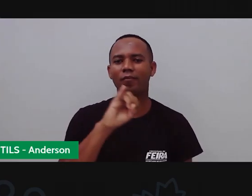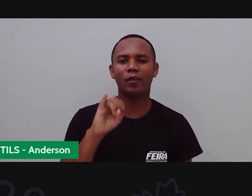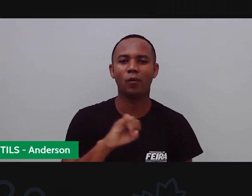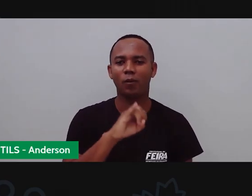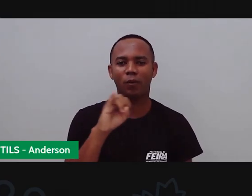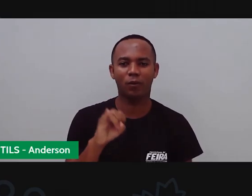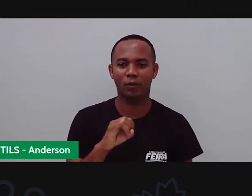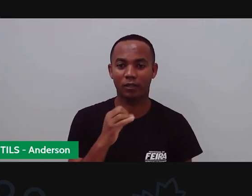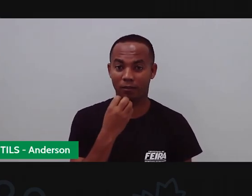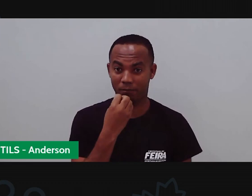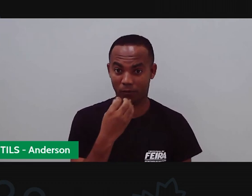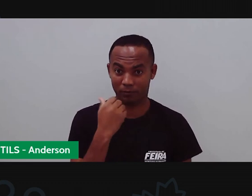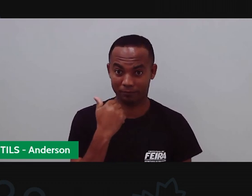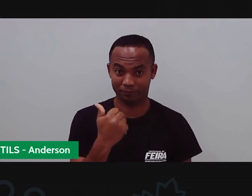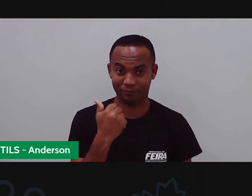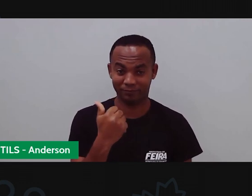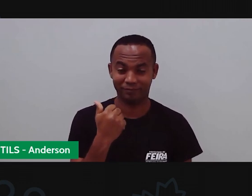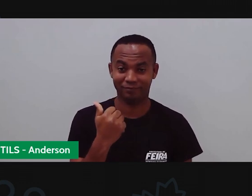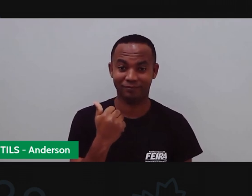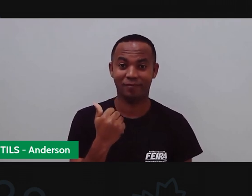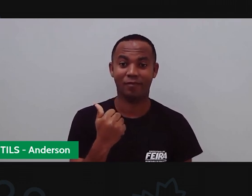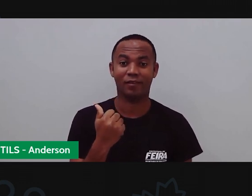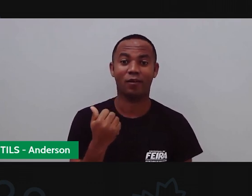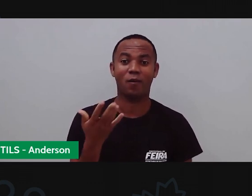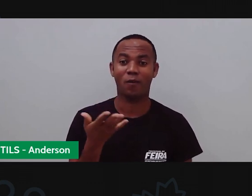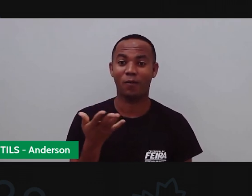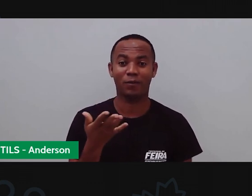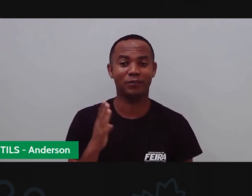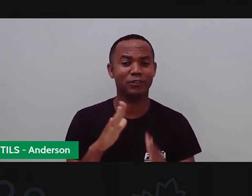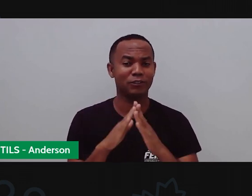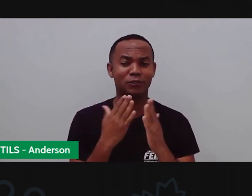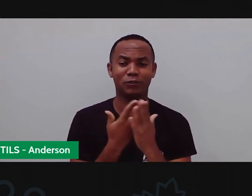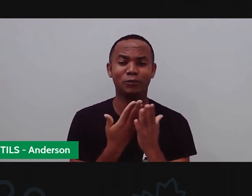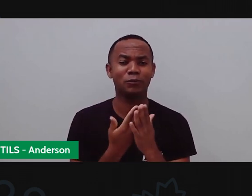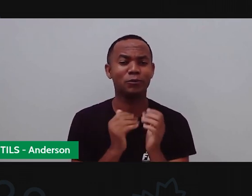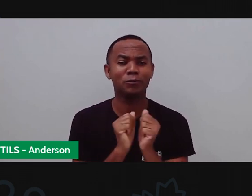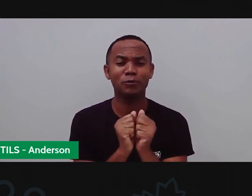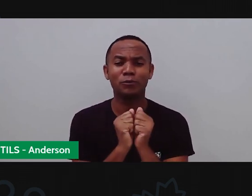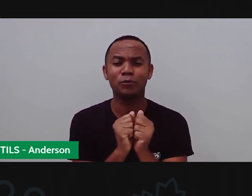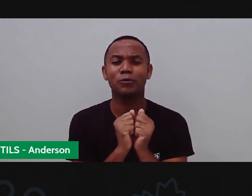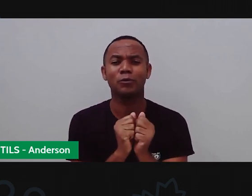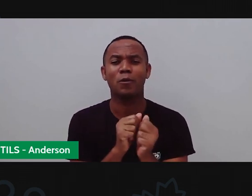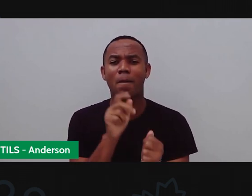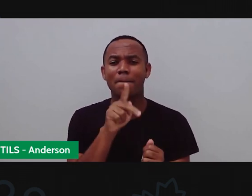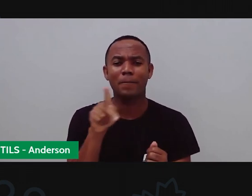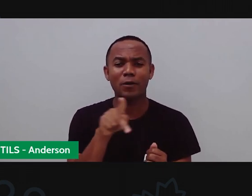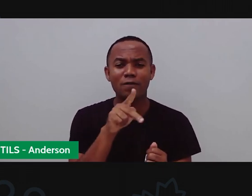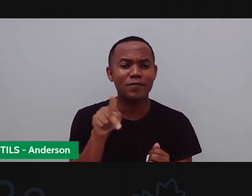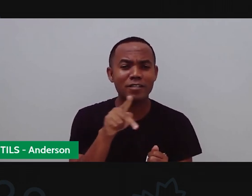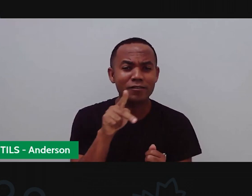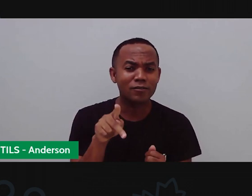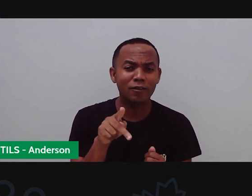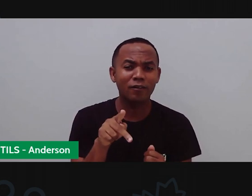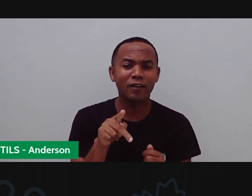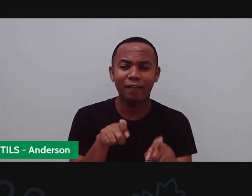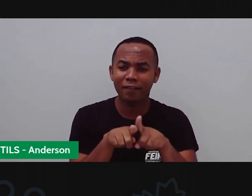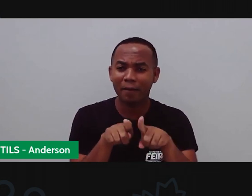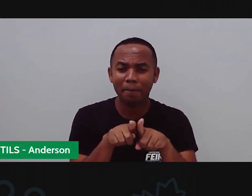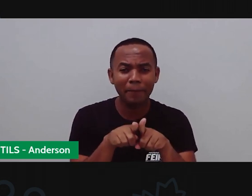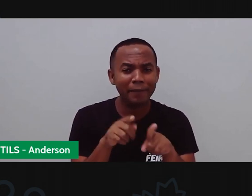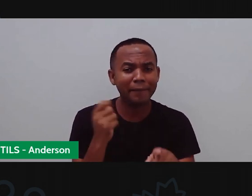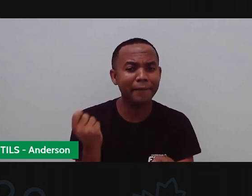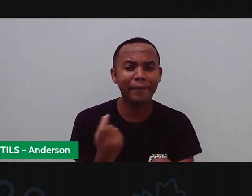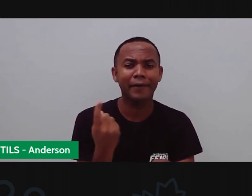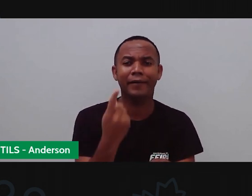Oi, amores! Mais uma aula aí com Pró Maria e Anderson. Quem é que tá animado pra mais